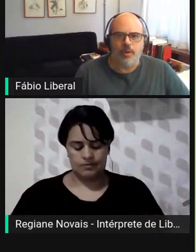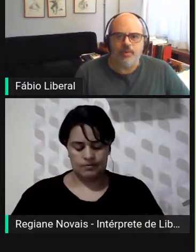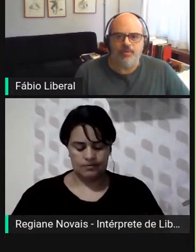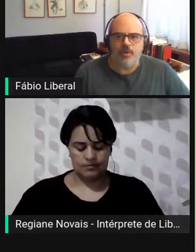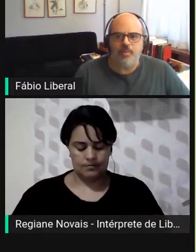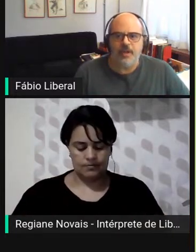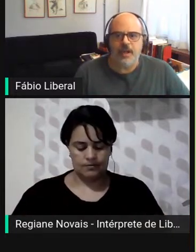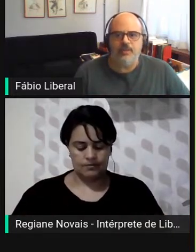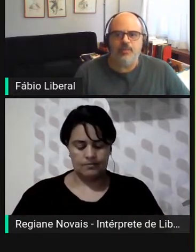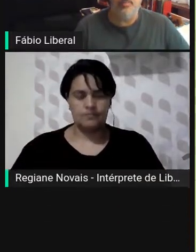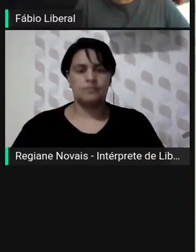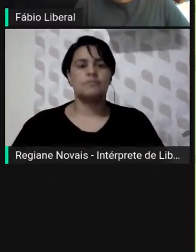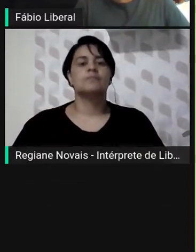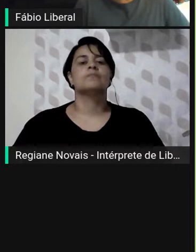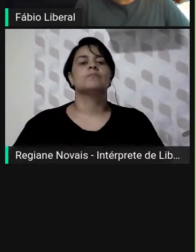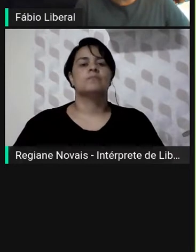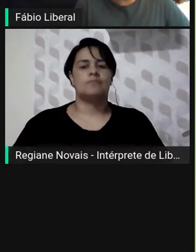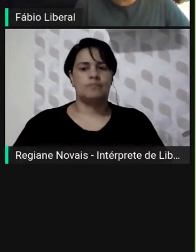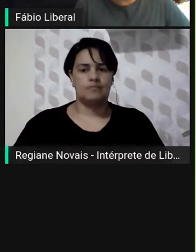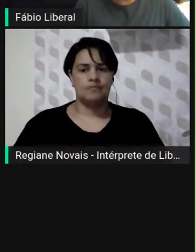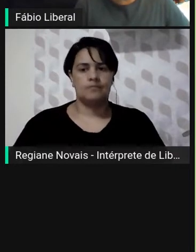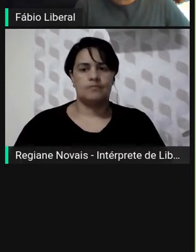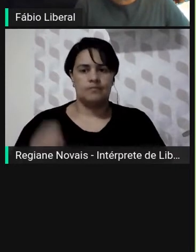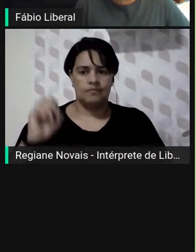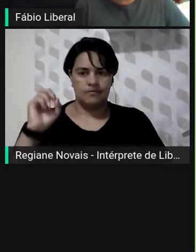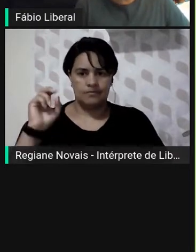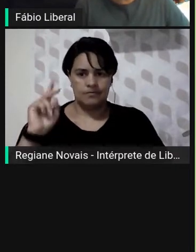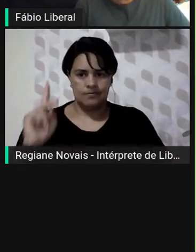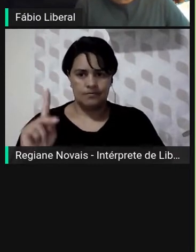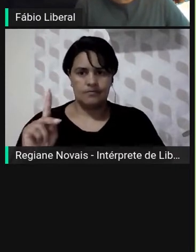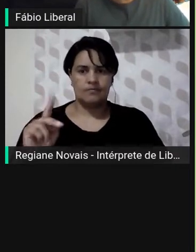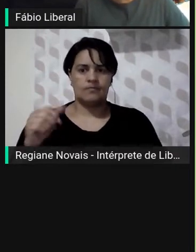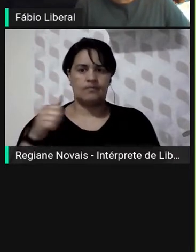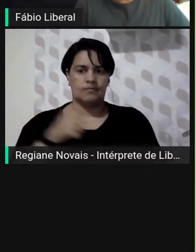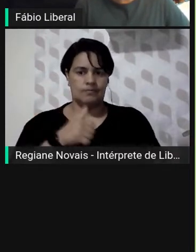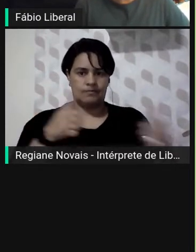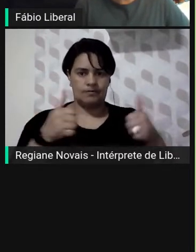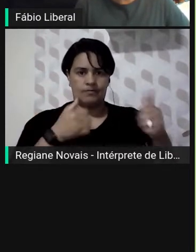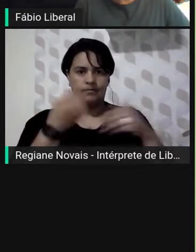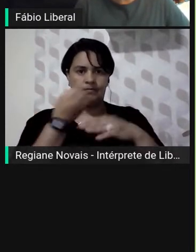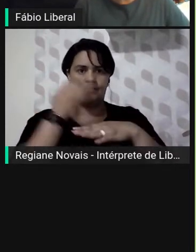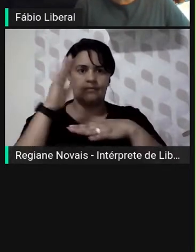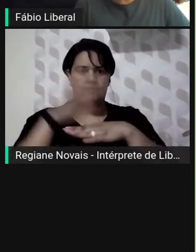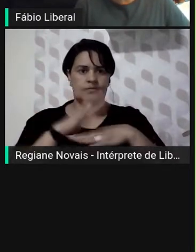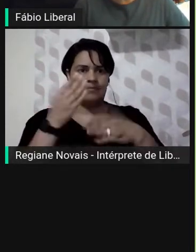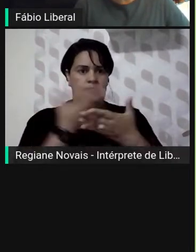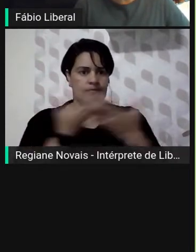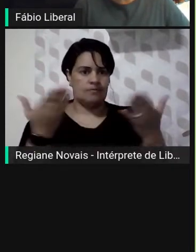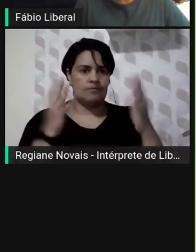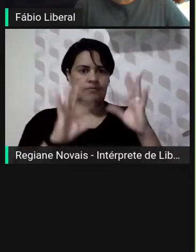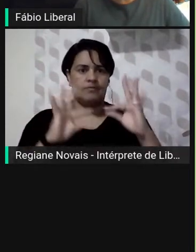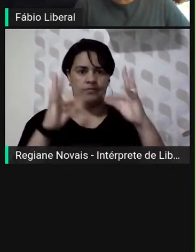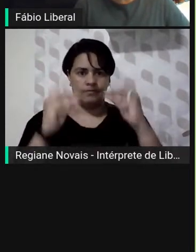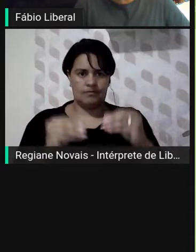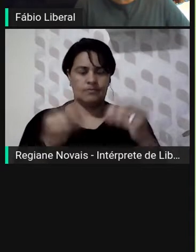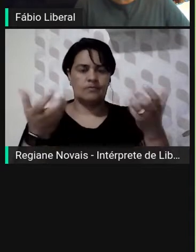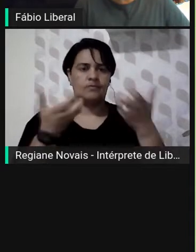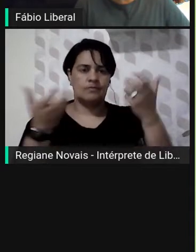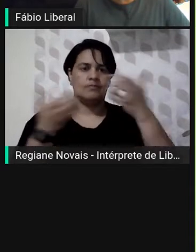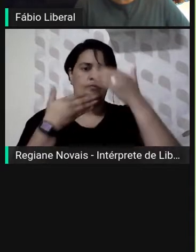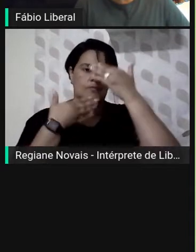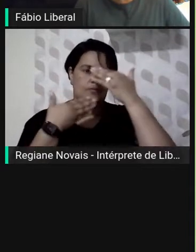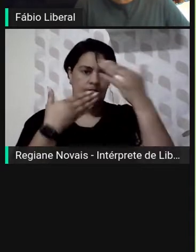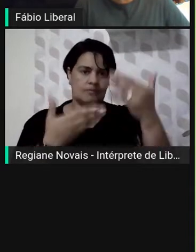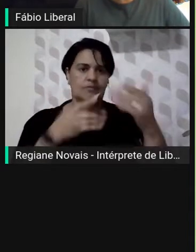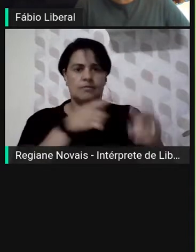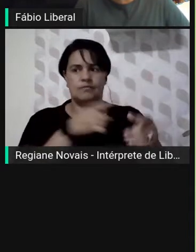Ok, professor, obrigado, boa tarde a todos e todos. Inicialmente, gostaria de agradecer pela oportunidade de participar desse